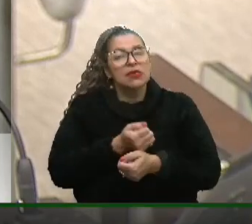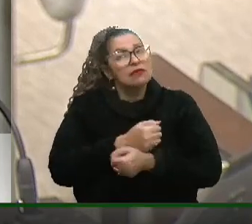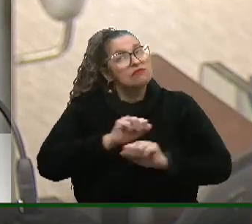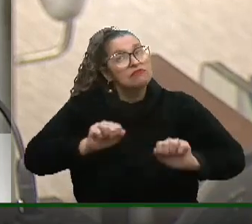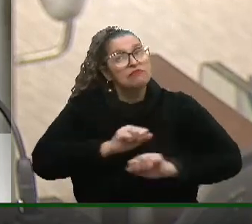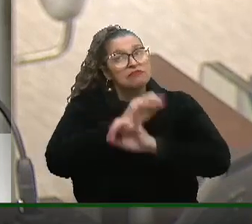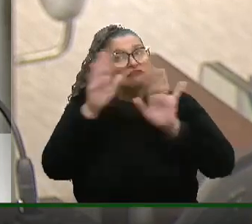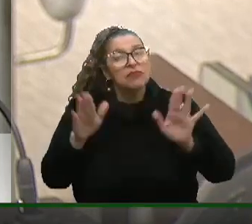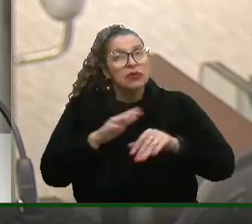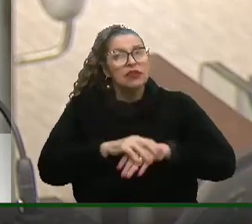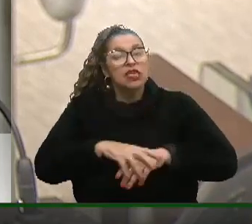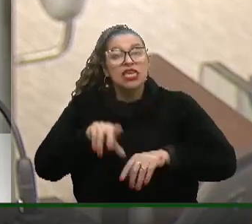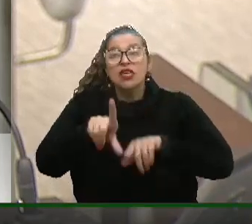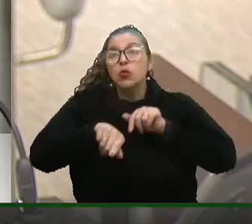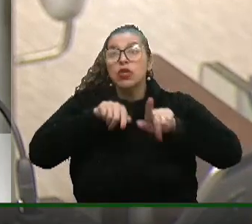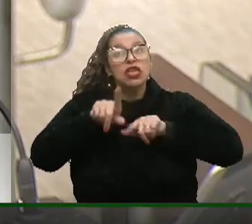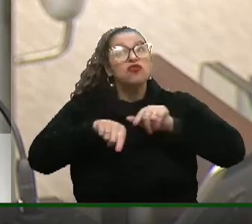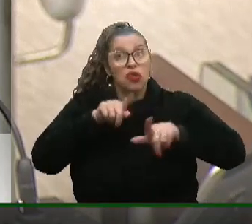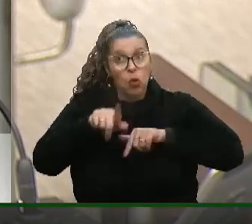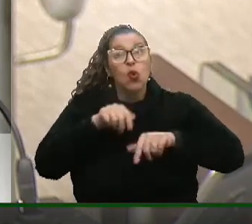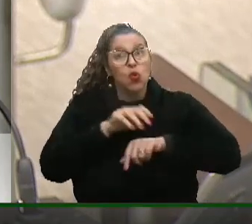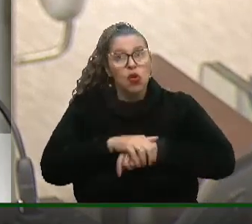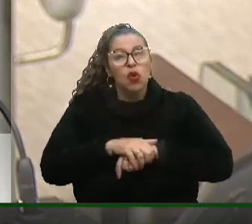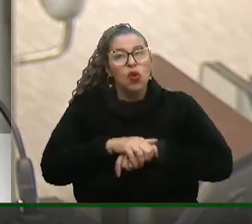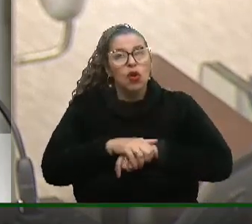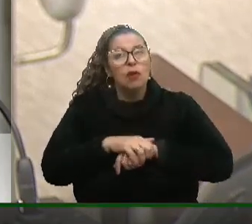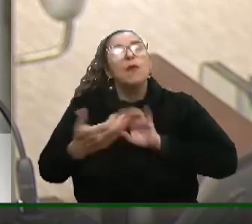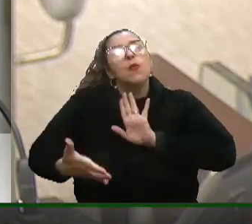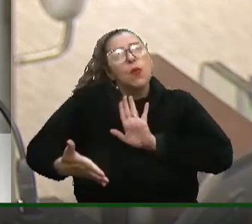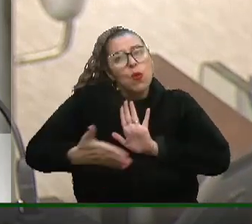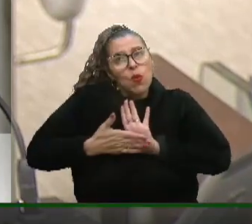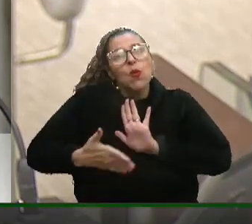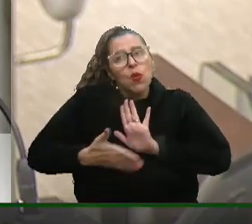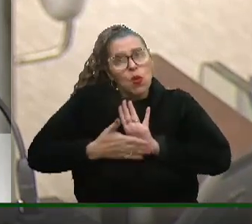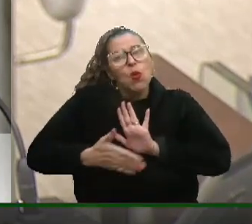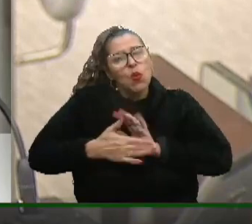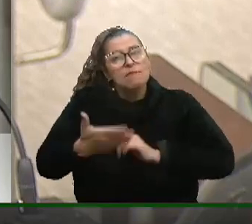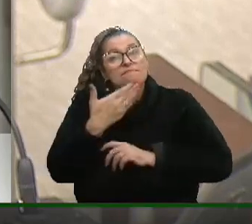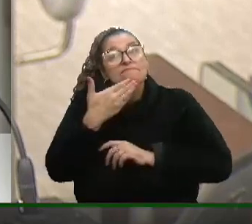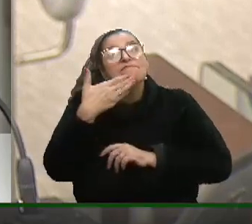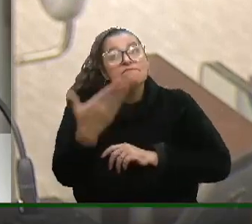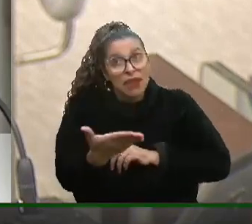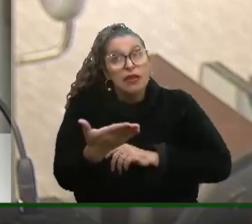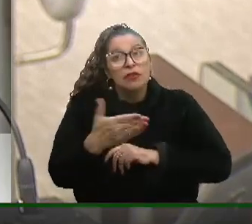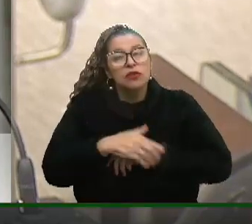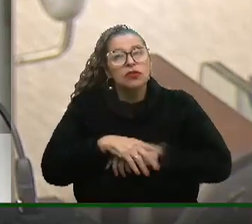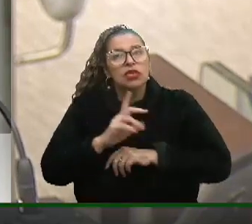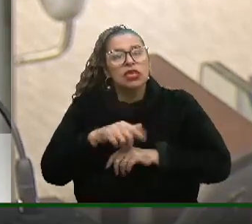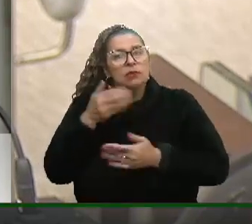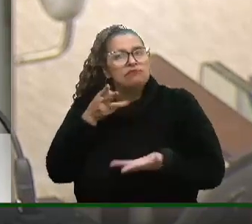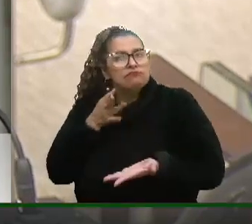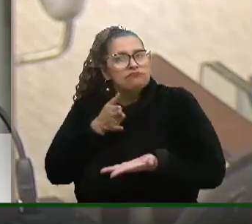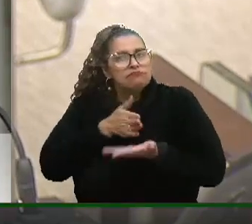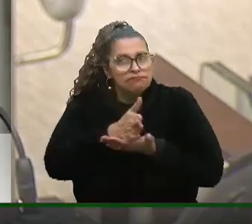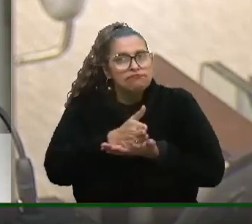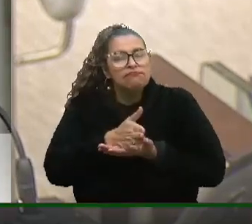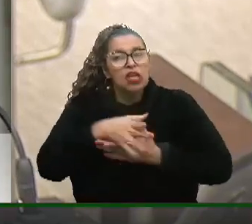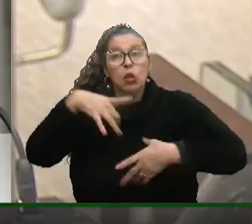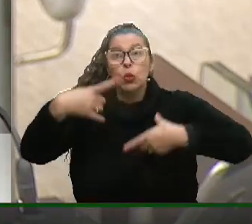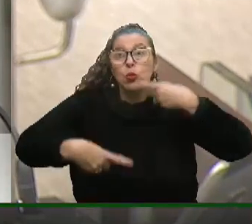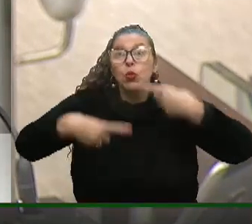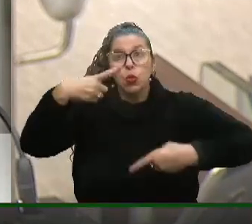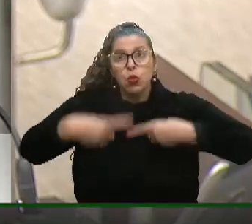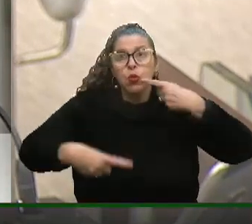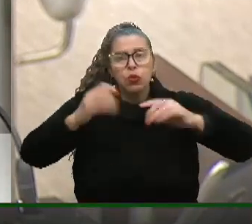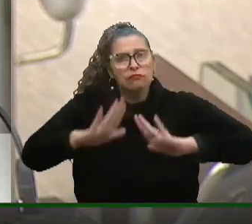claro que eu prefiro e proponho e peço que a gente siga fazendo o debate